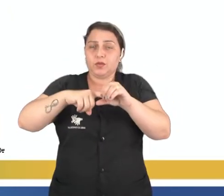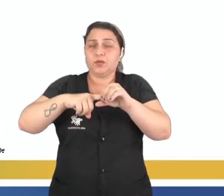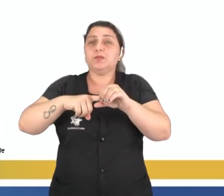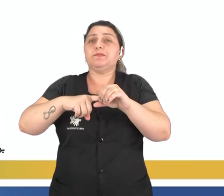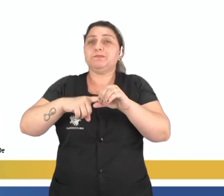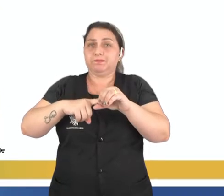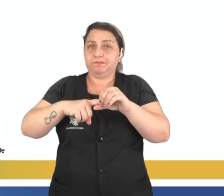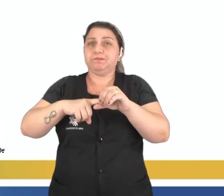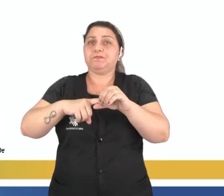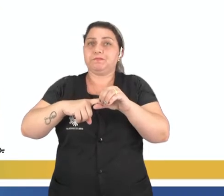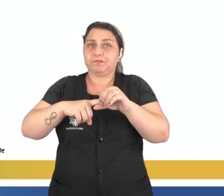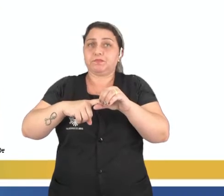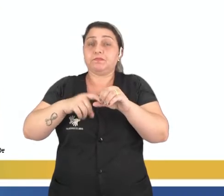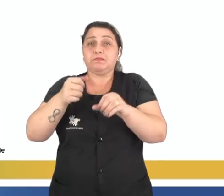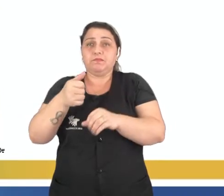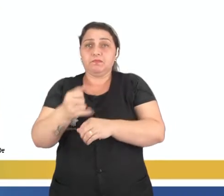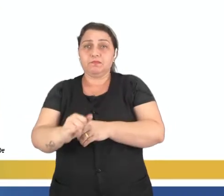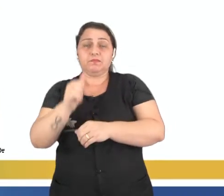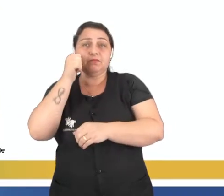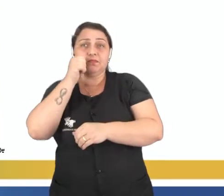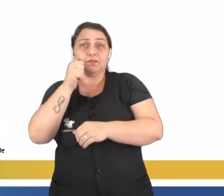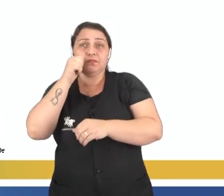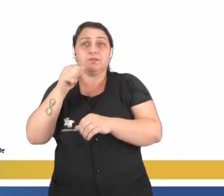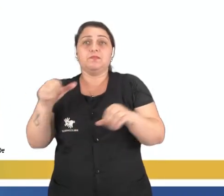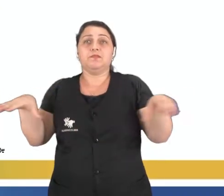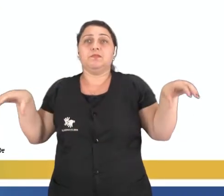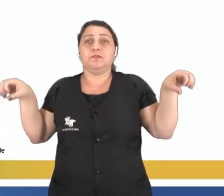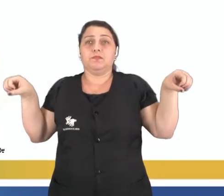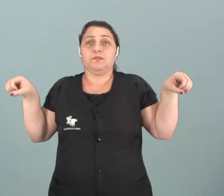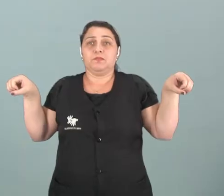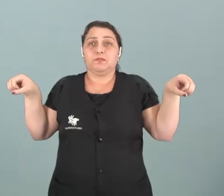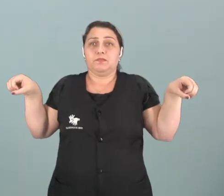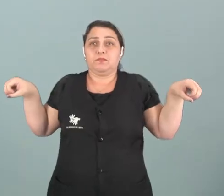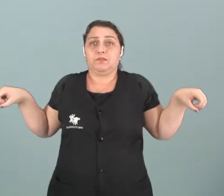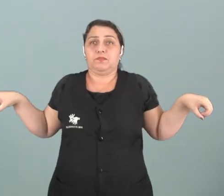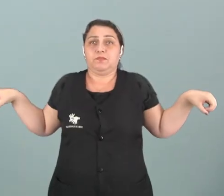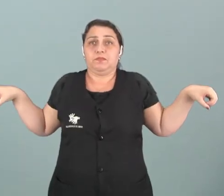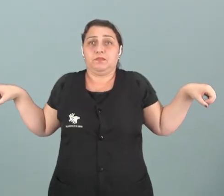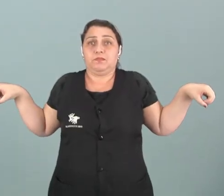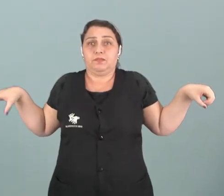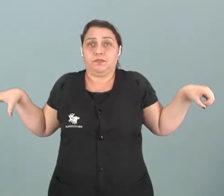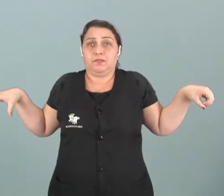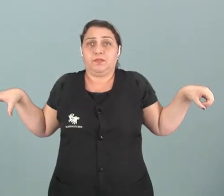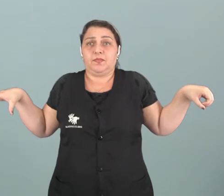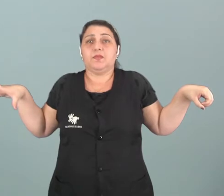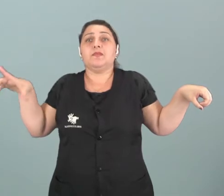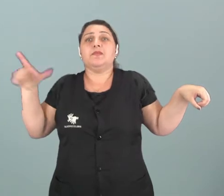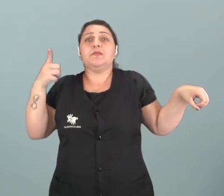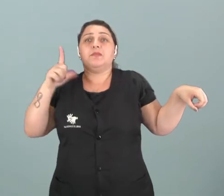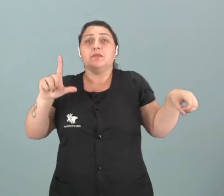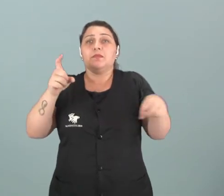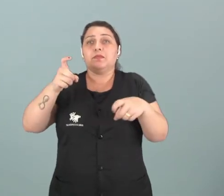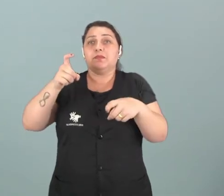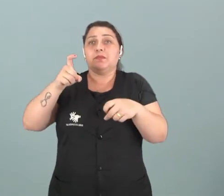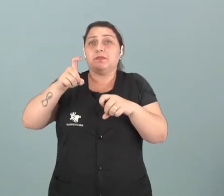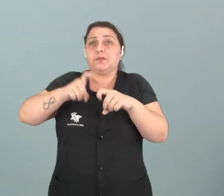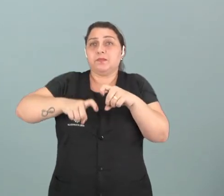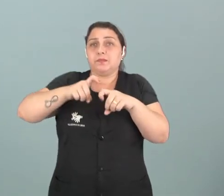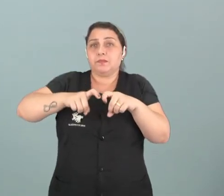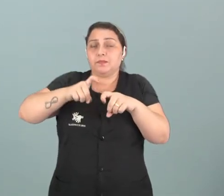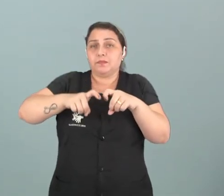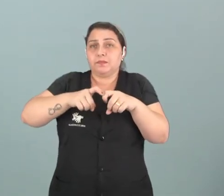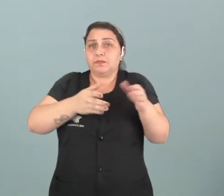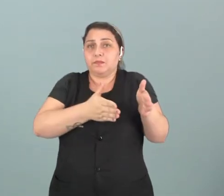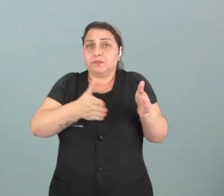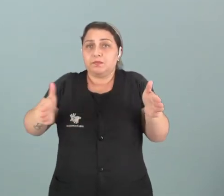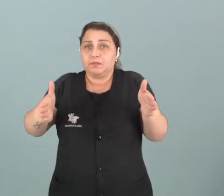geralmente, caso a mulher ela libere um ovócito e ela tenha uma relação sexual durante esse período, que